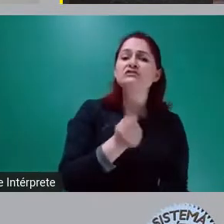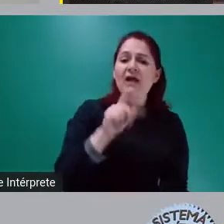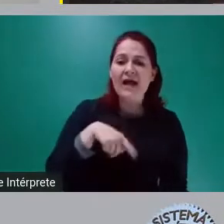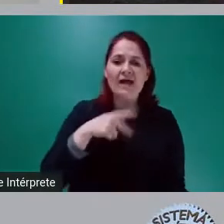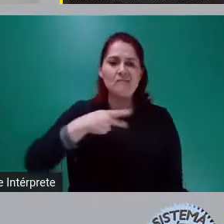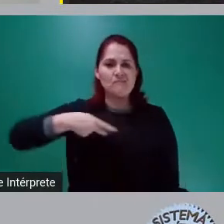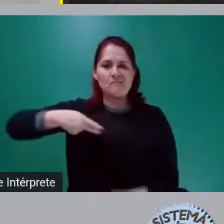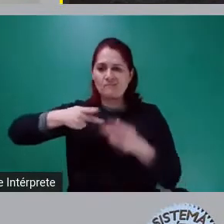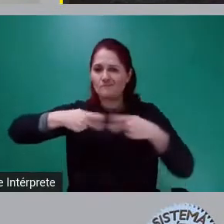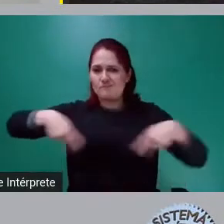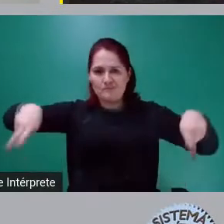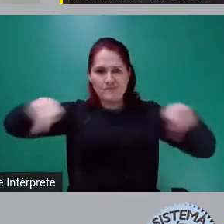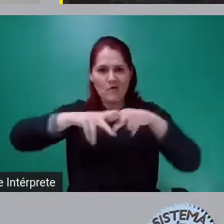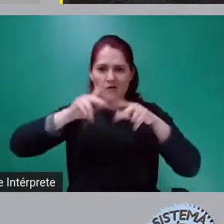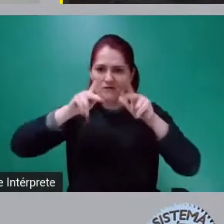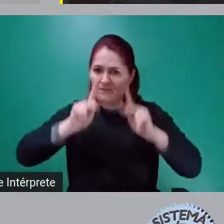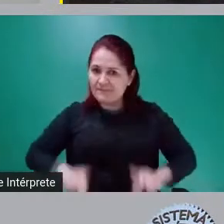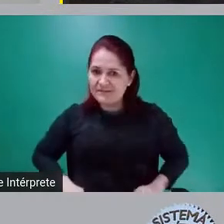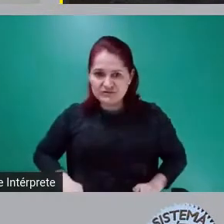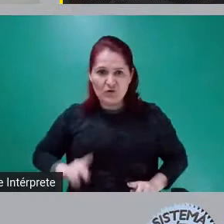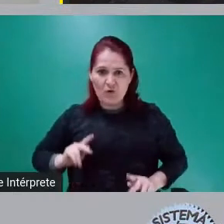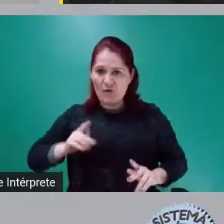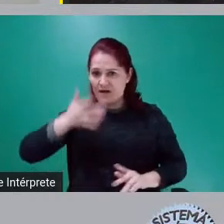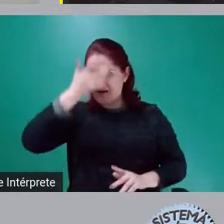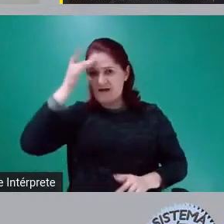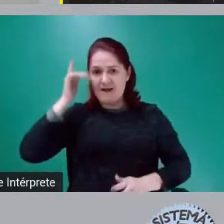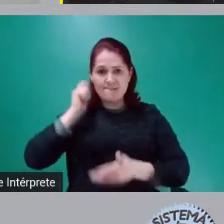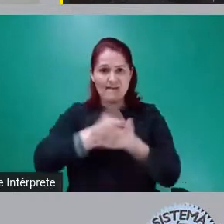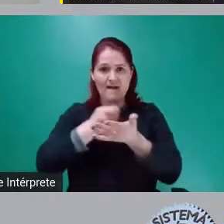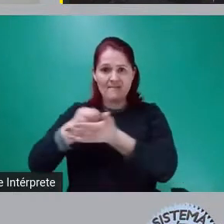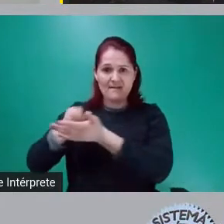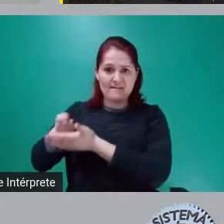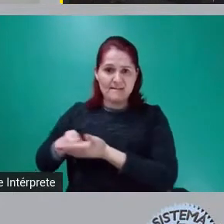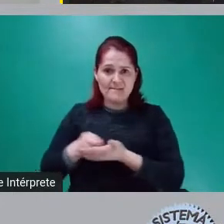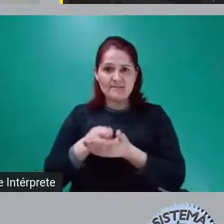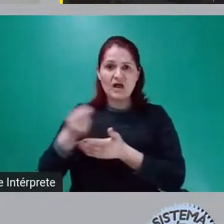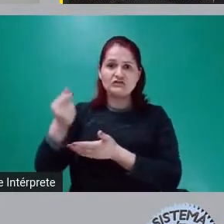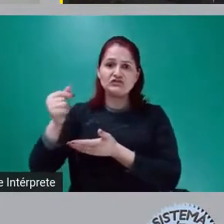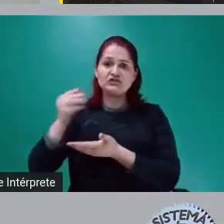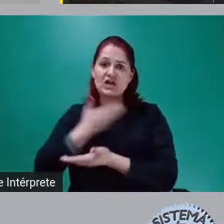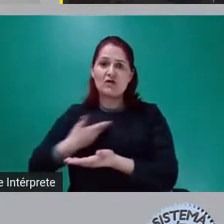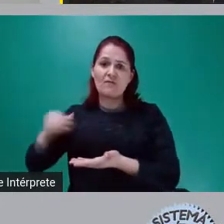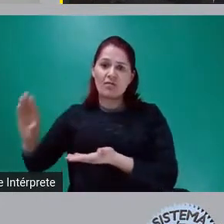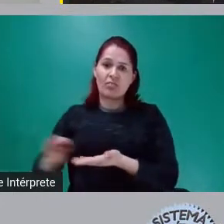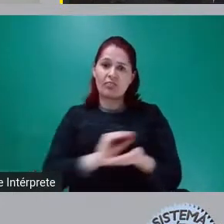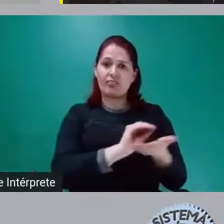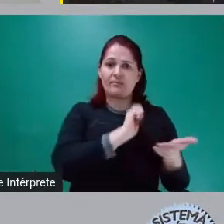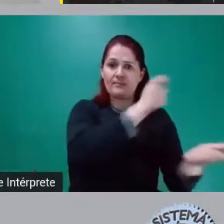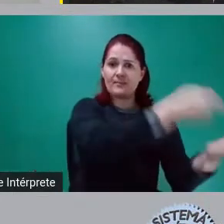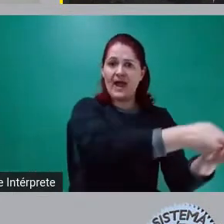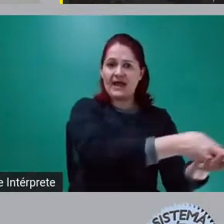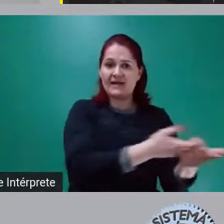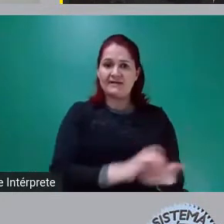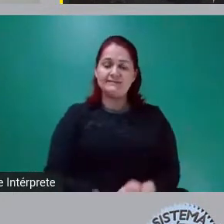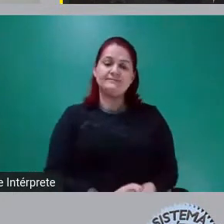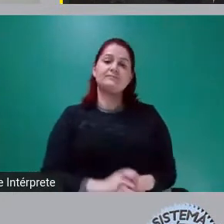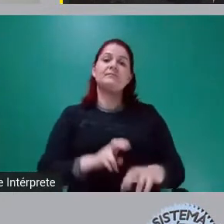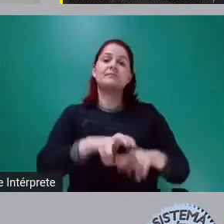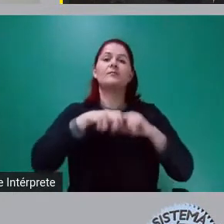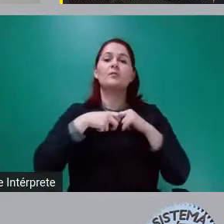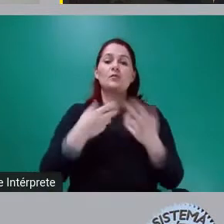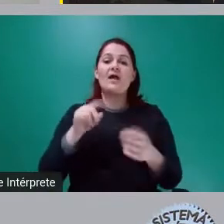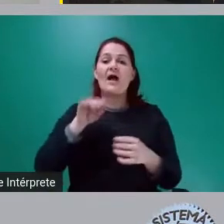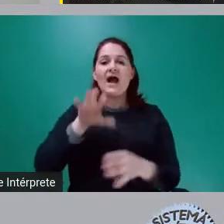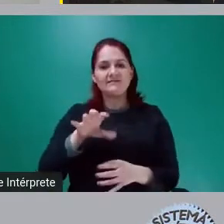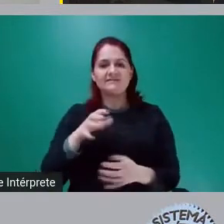de aperto. E dentro deste aperto, a política monetária aumenta a taxa de juros.